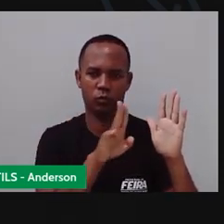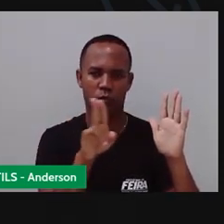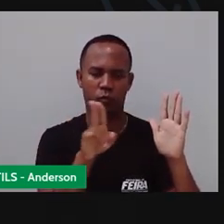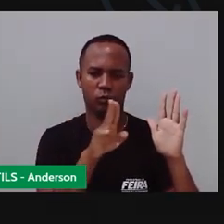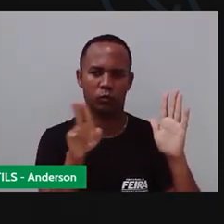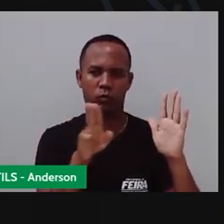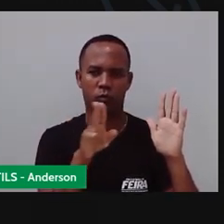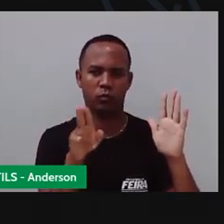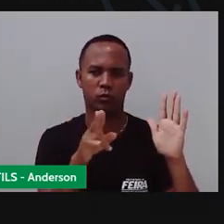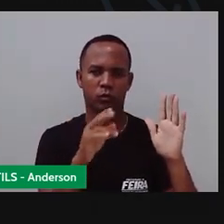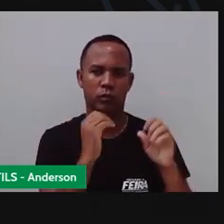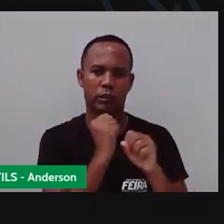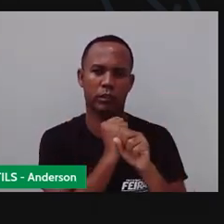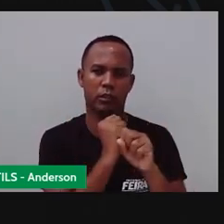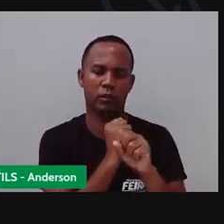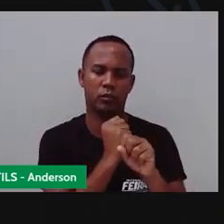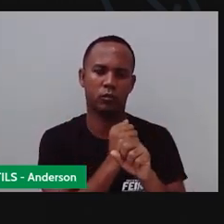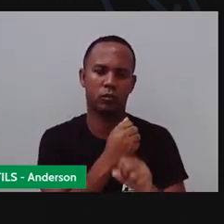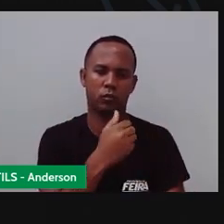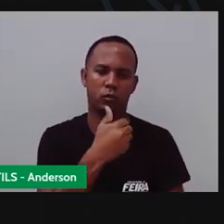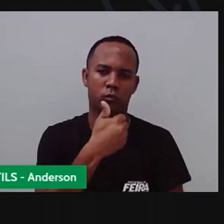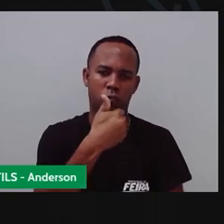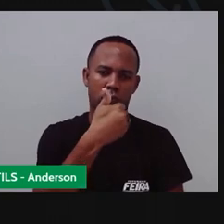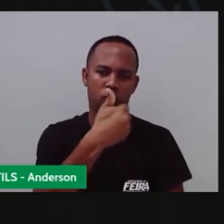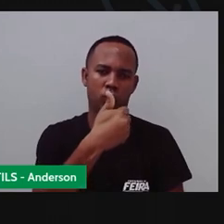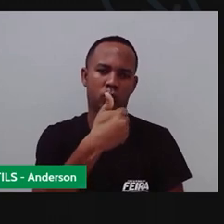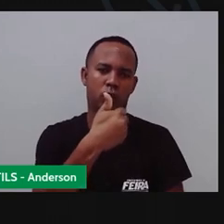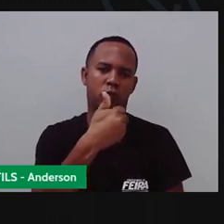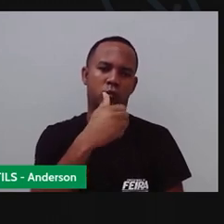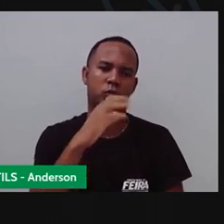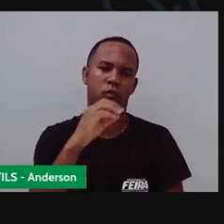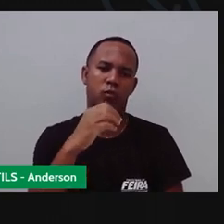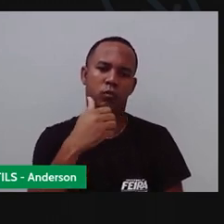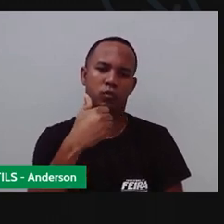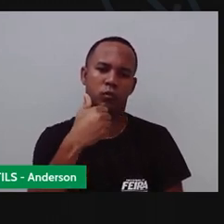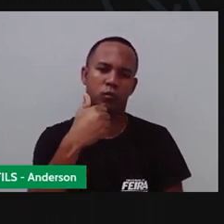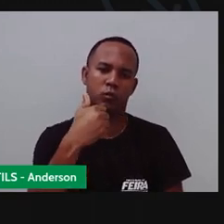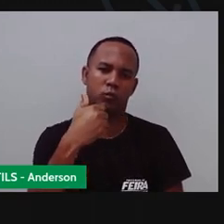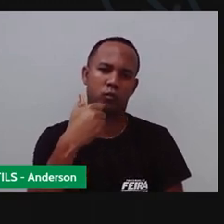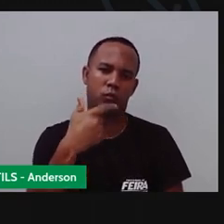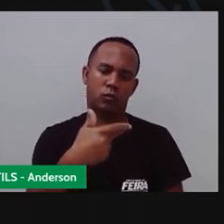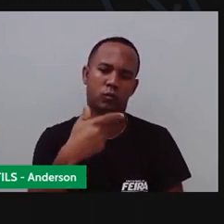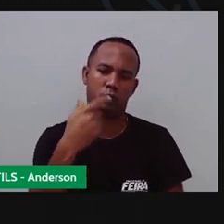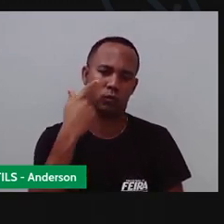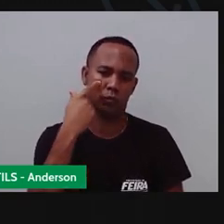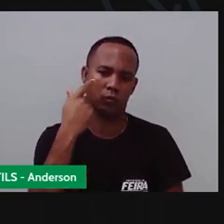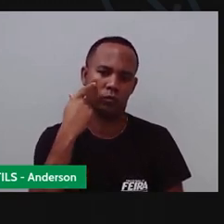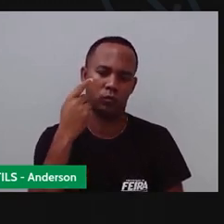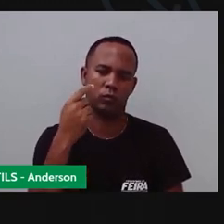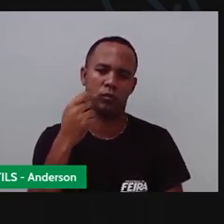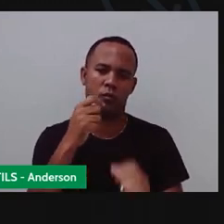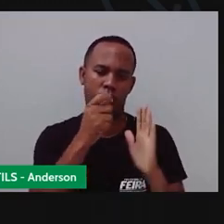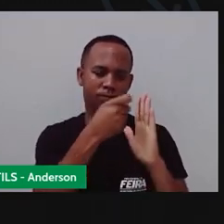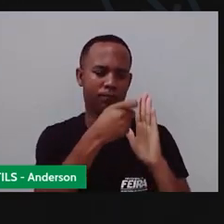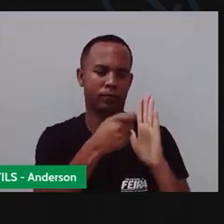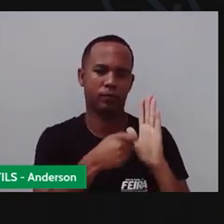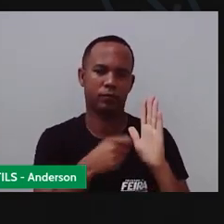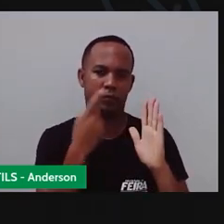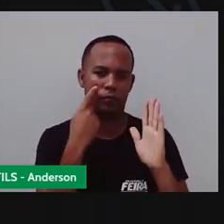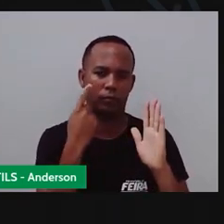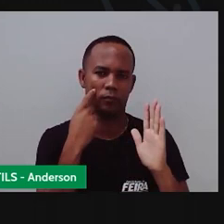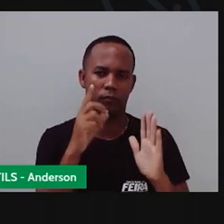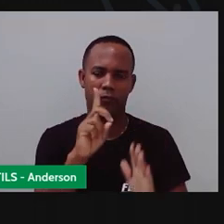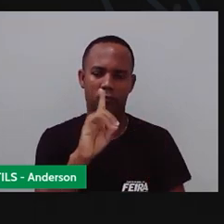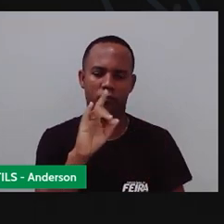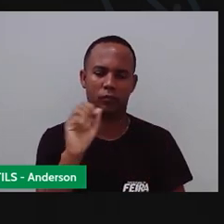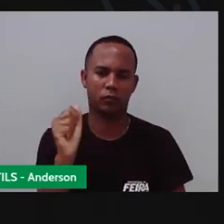calendário 2021. Então, vamos lá? Primeiro, a gente vai fazer o seguinte. Escrever, né? Os